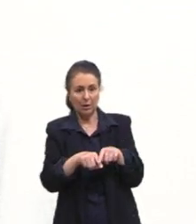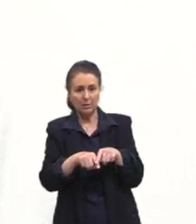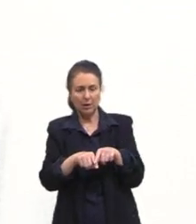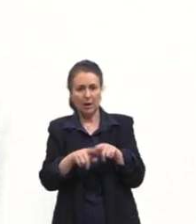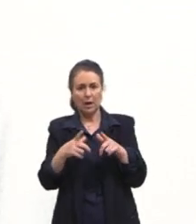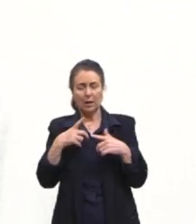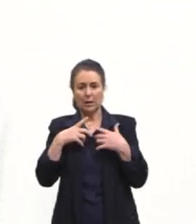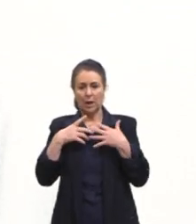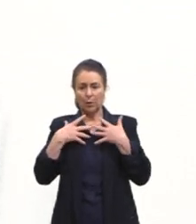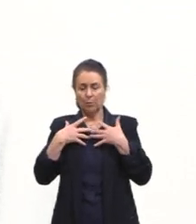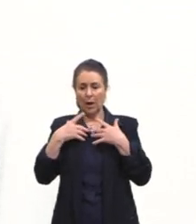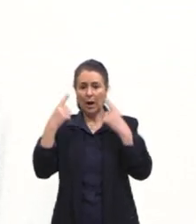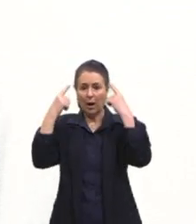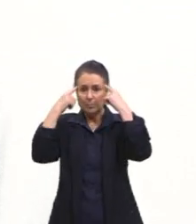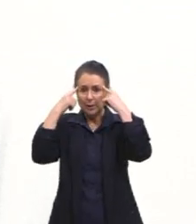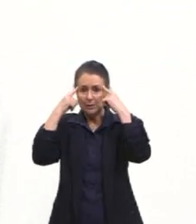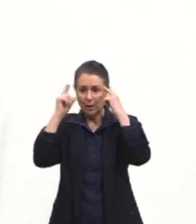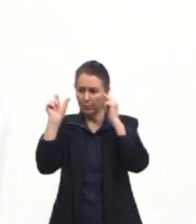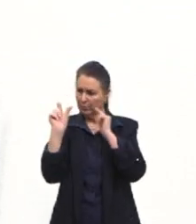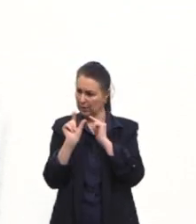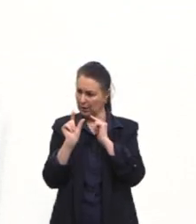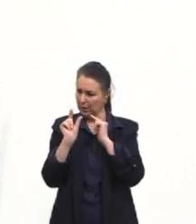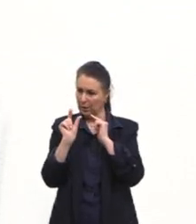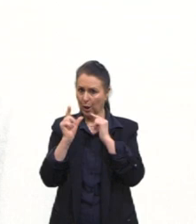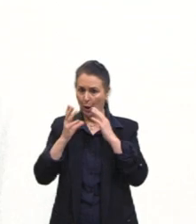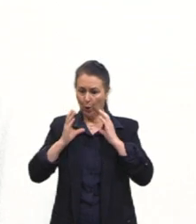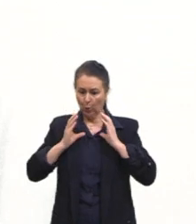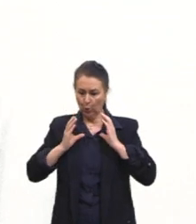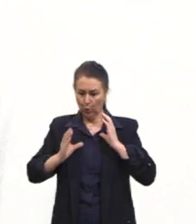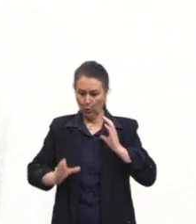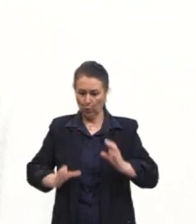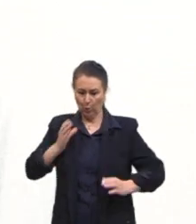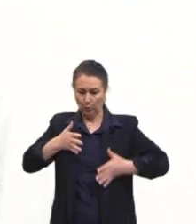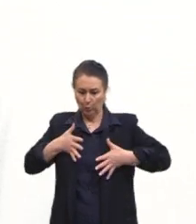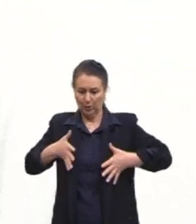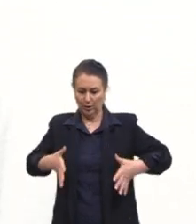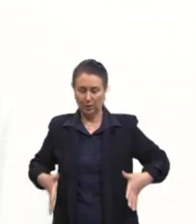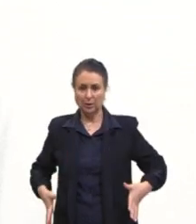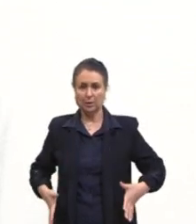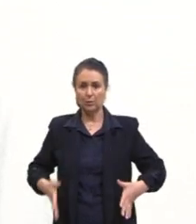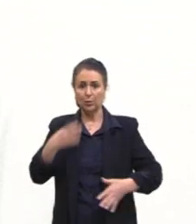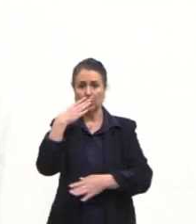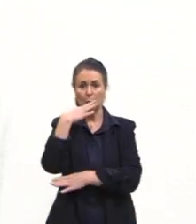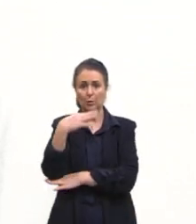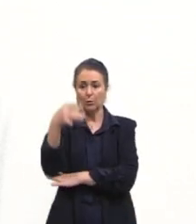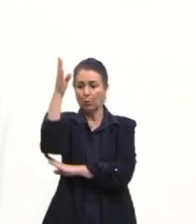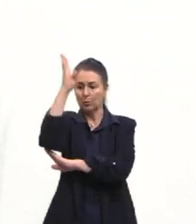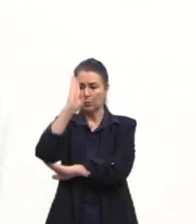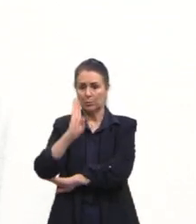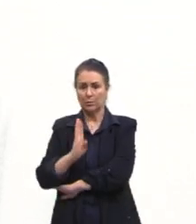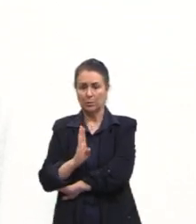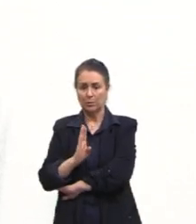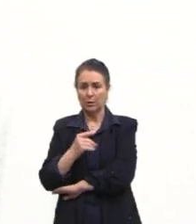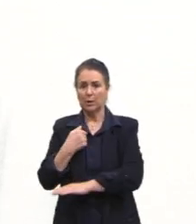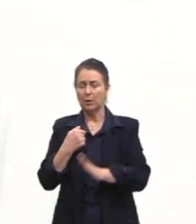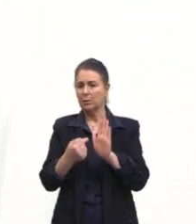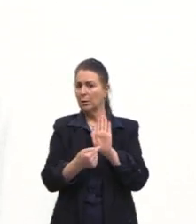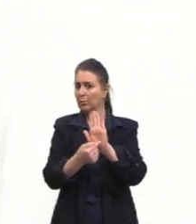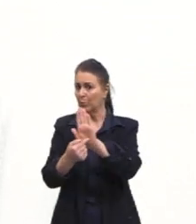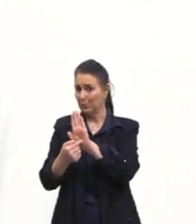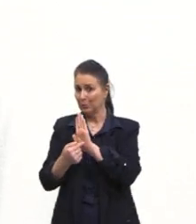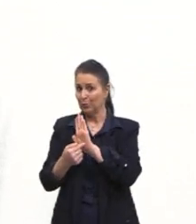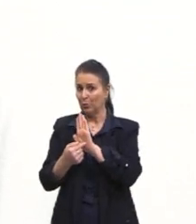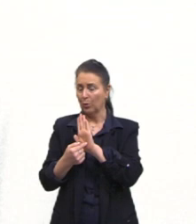de corpo grande, com cores, abrasileirada. E quando ela apresenteia o Oswaldo de Andrade com essa obra,